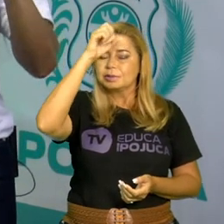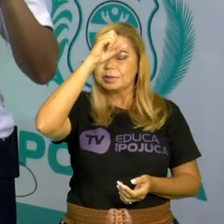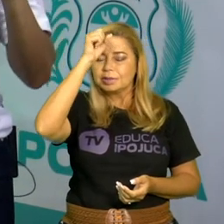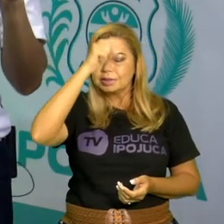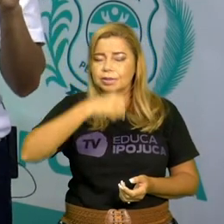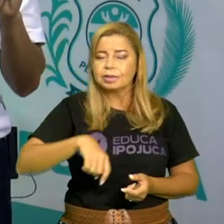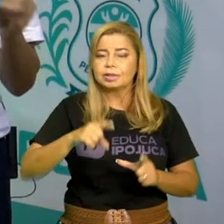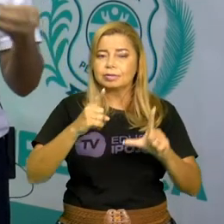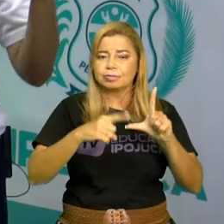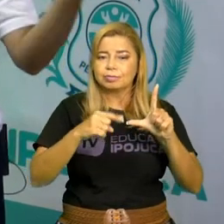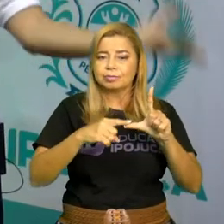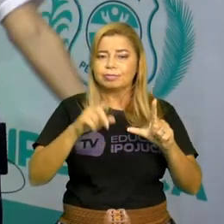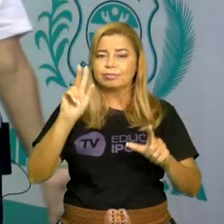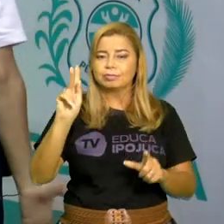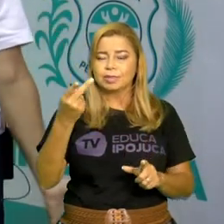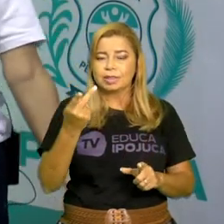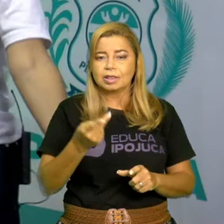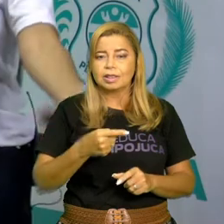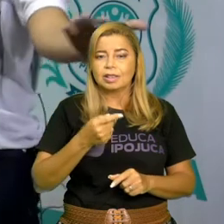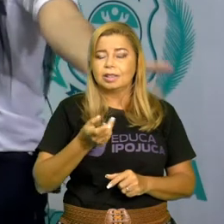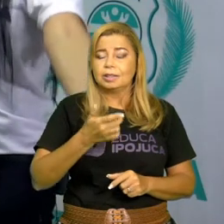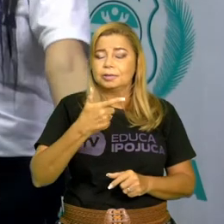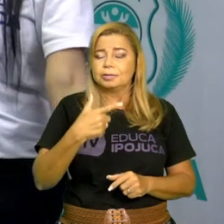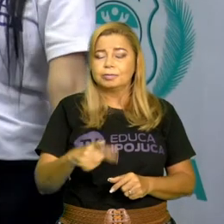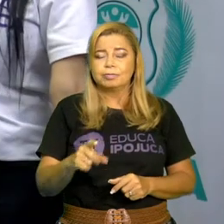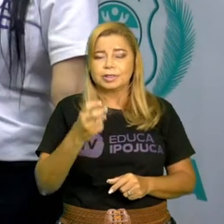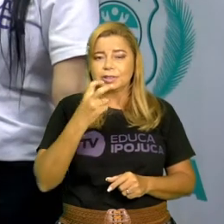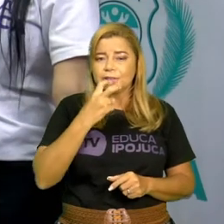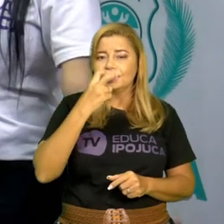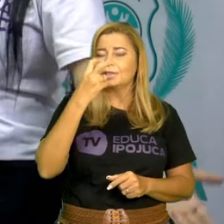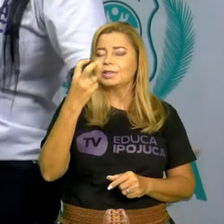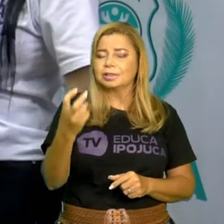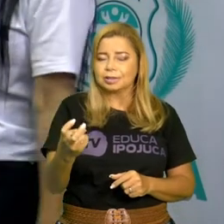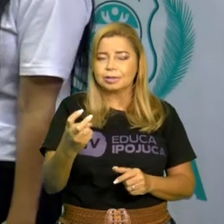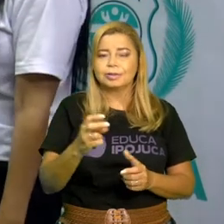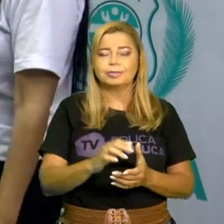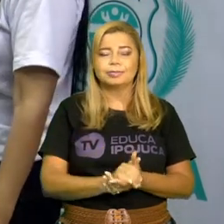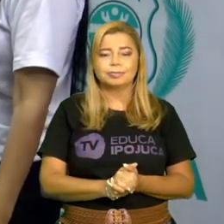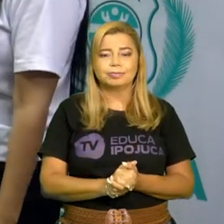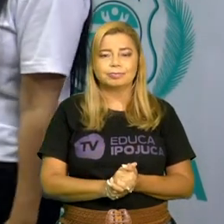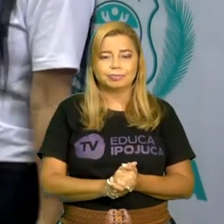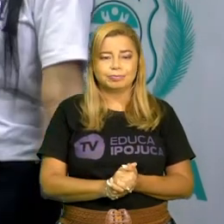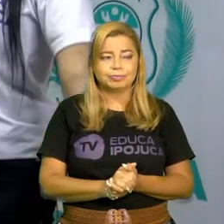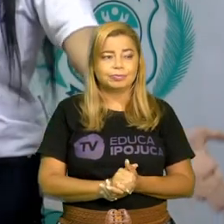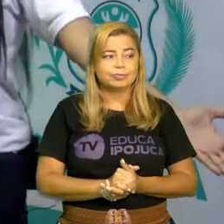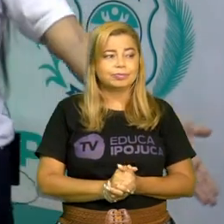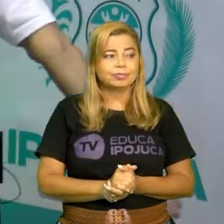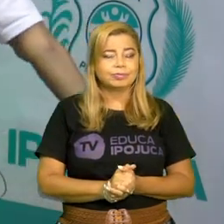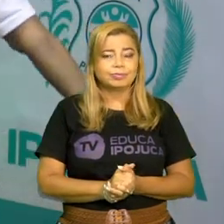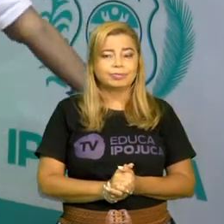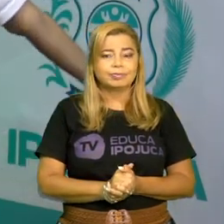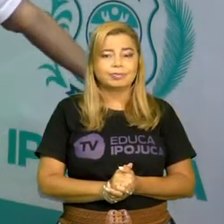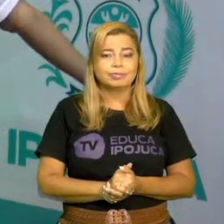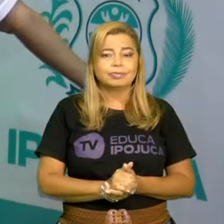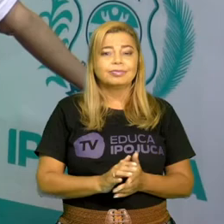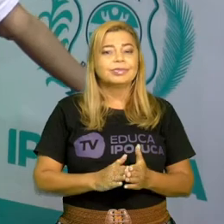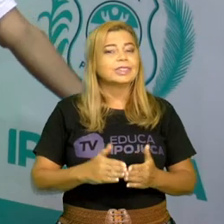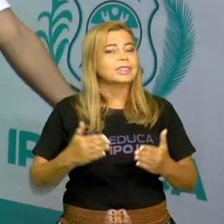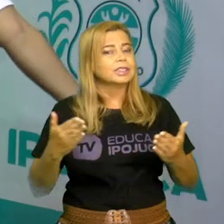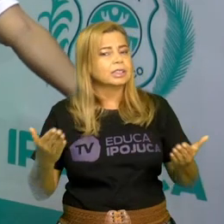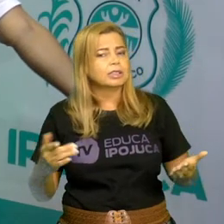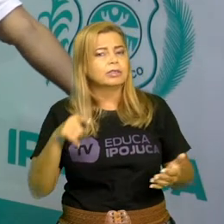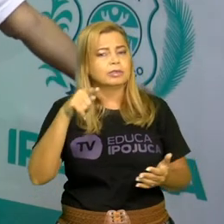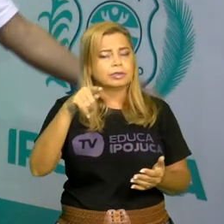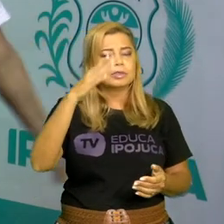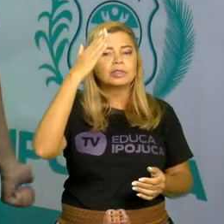às vezes no início de algumas palavras. E assim a gente vai enriquecendo nosso vocabulário. Como vocês sabem,